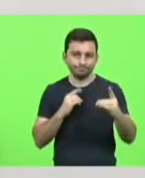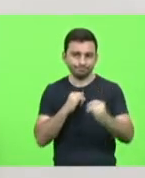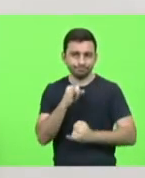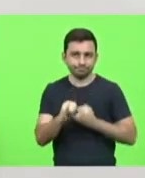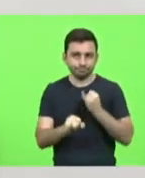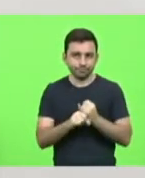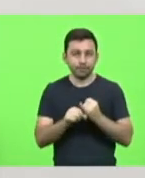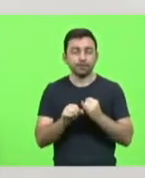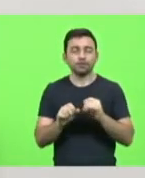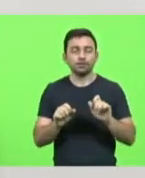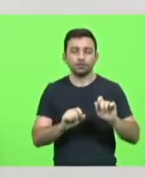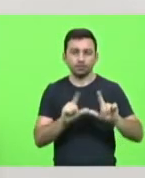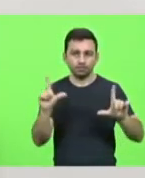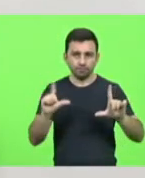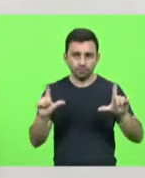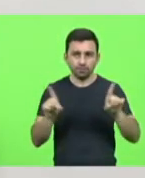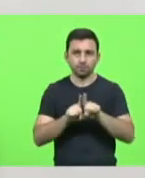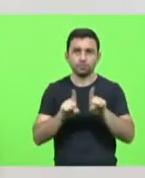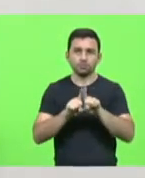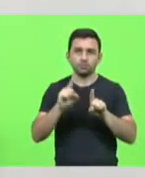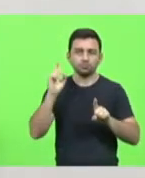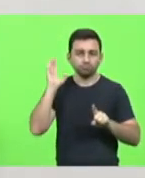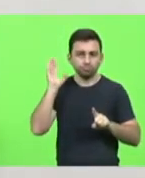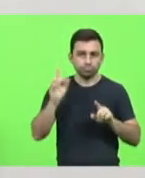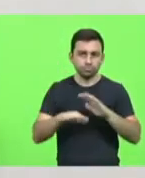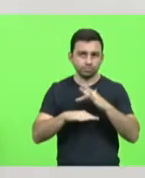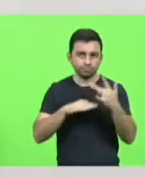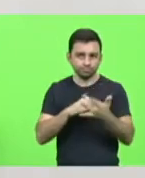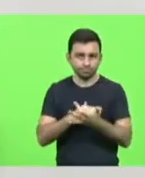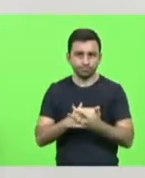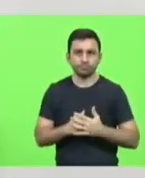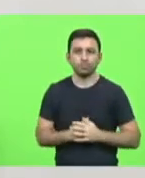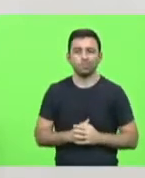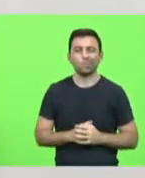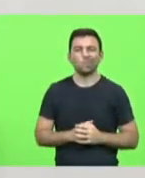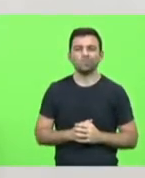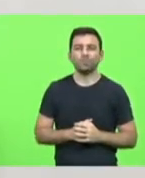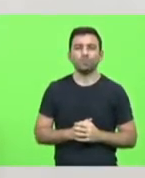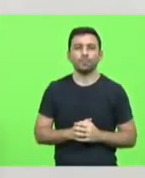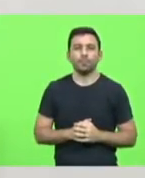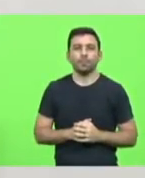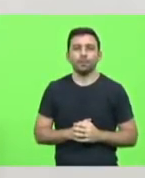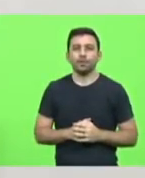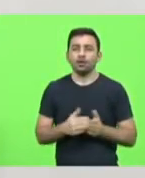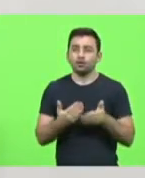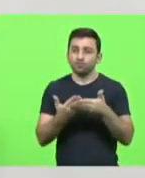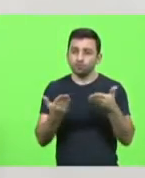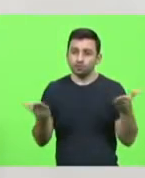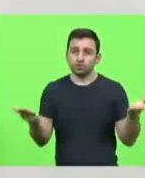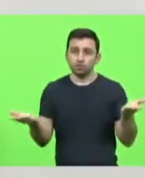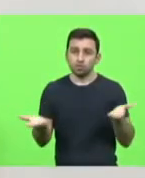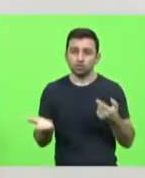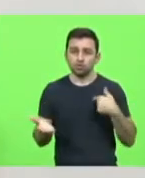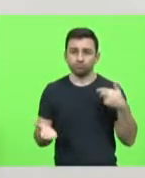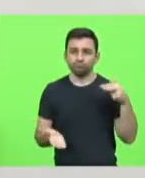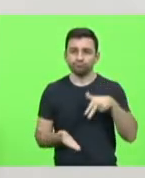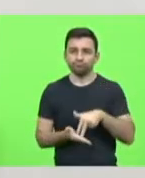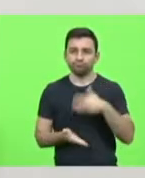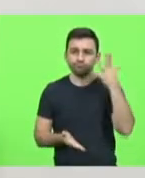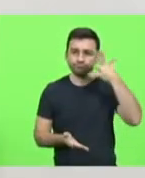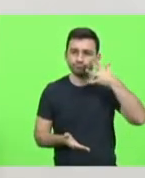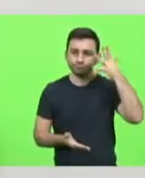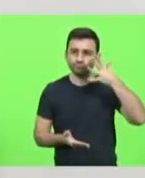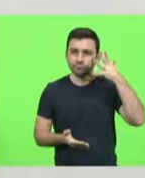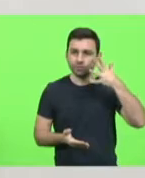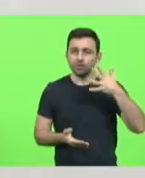TVA e pelas plataformas digitais. Senhores, hoje o que me traz à tribuna é uma